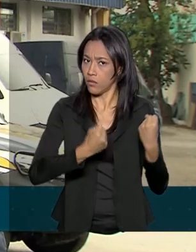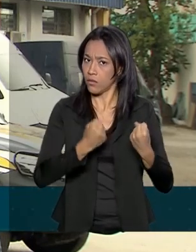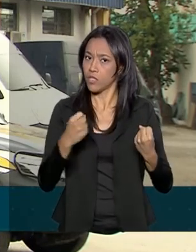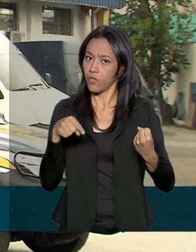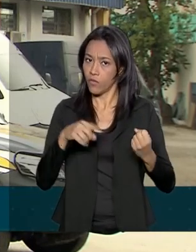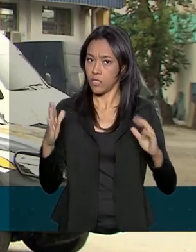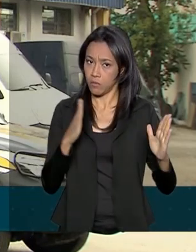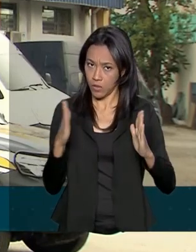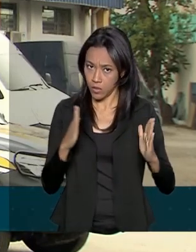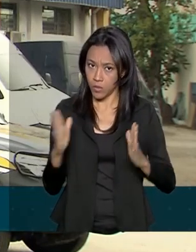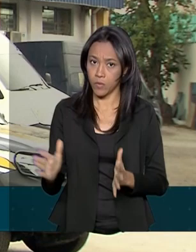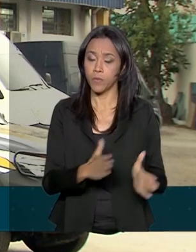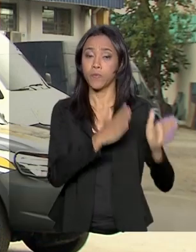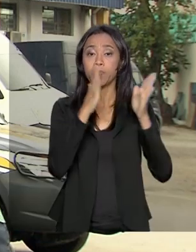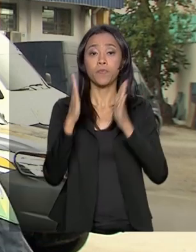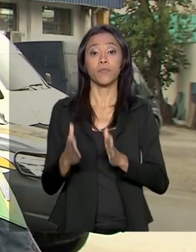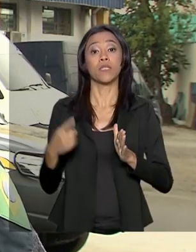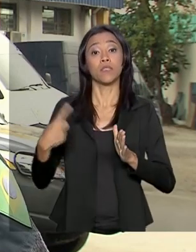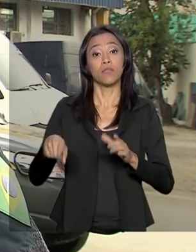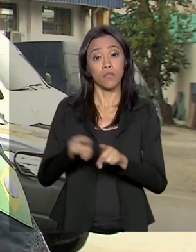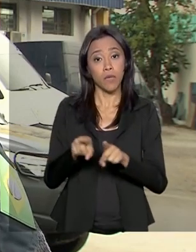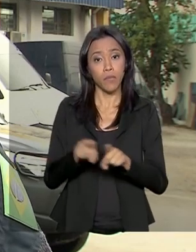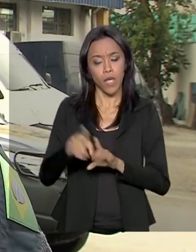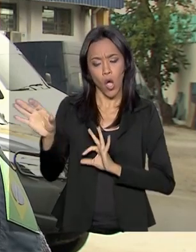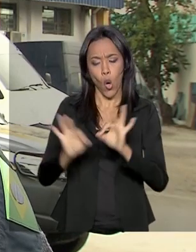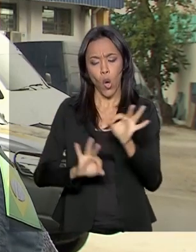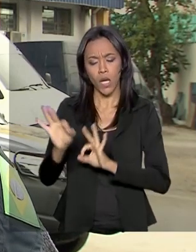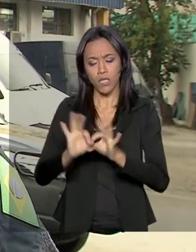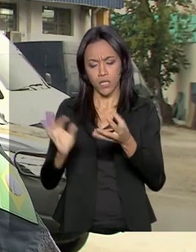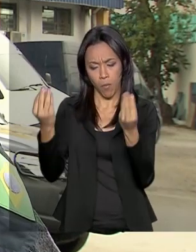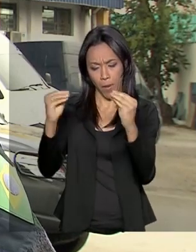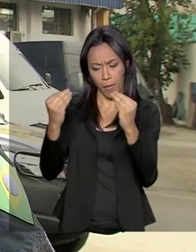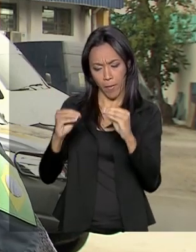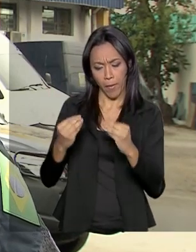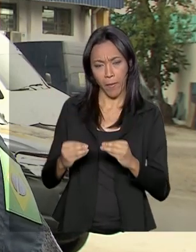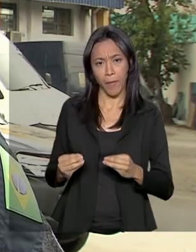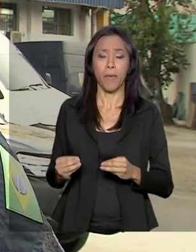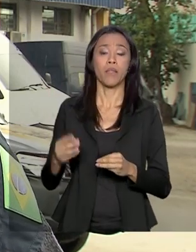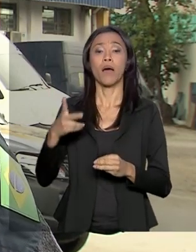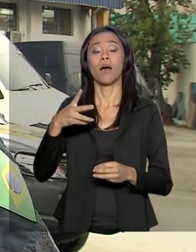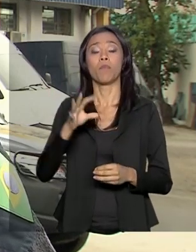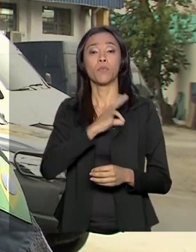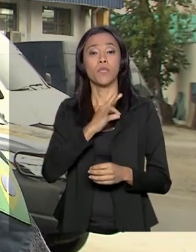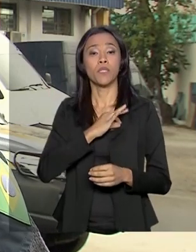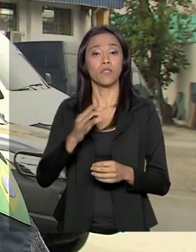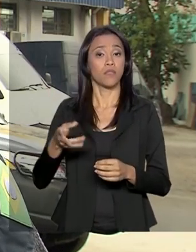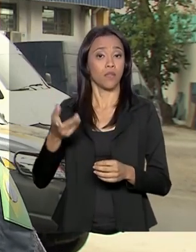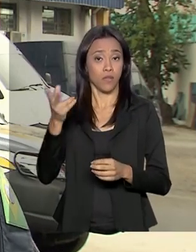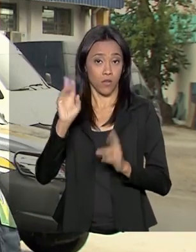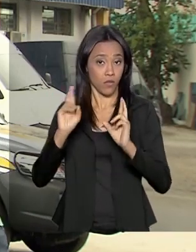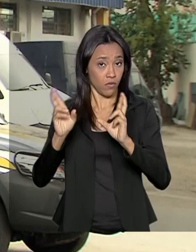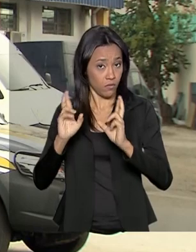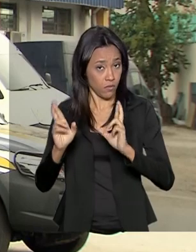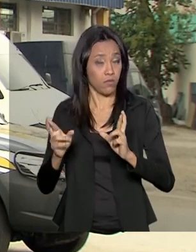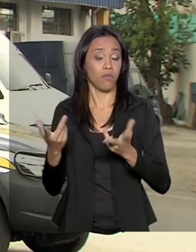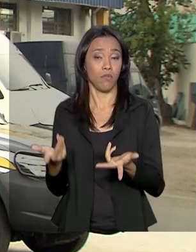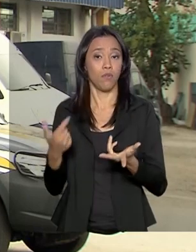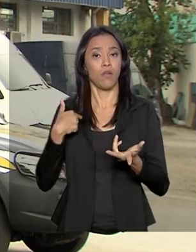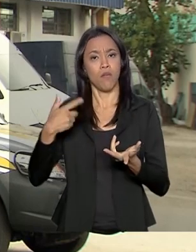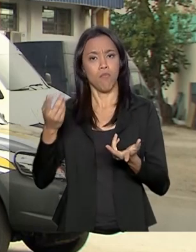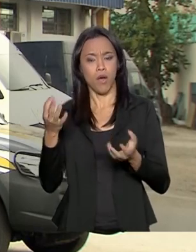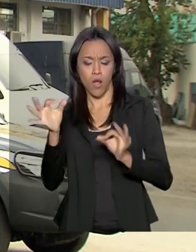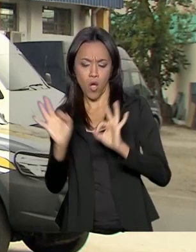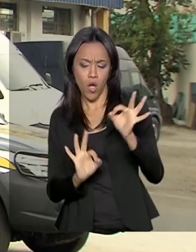atualização da PRF também no planejamento das suas fiscalizações, dos seus comandos, para poder alcançar